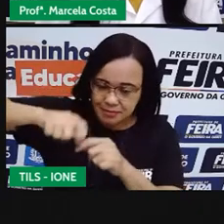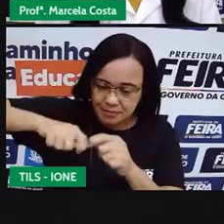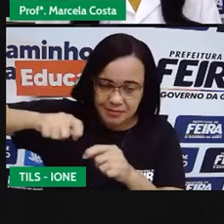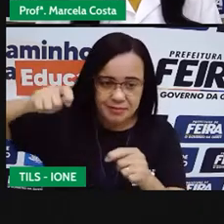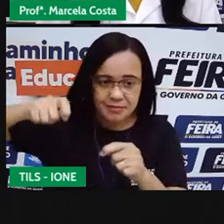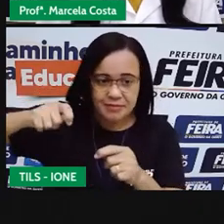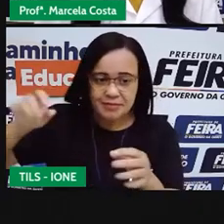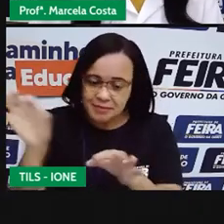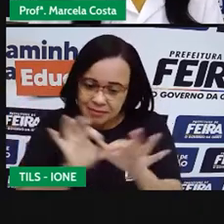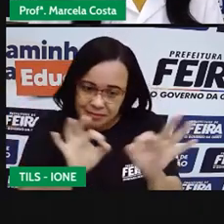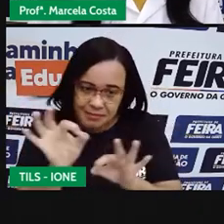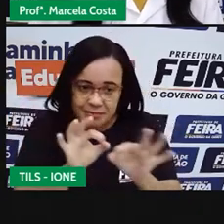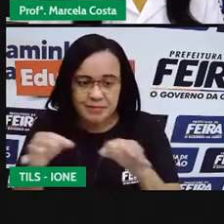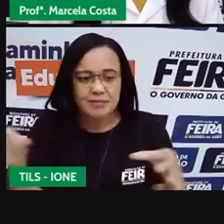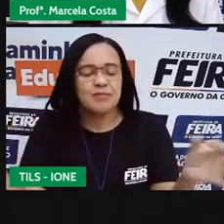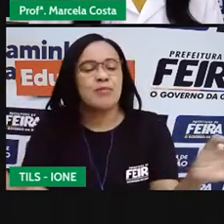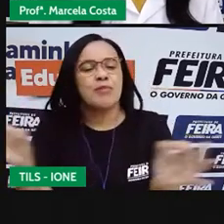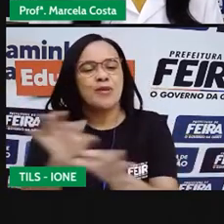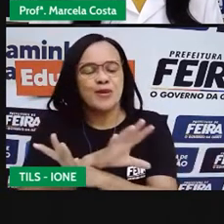vara.